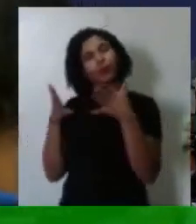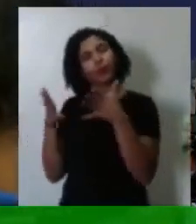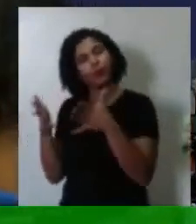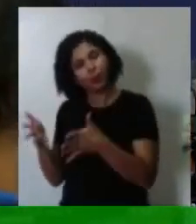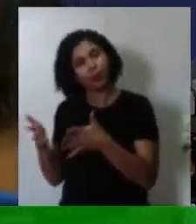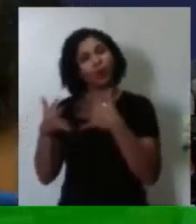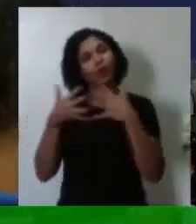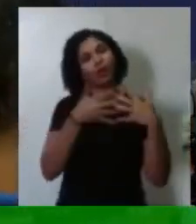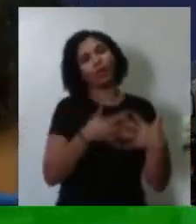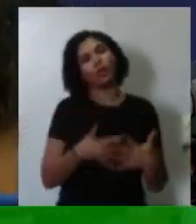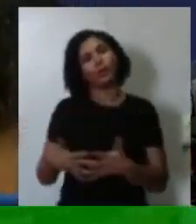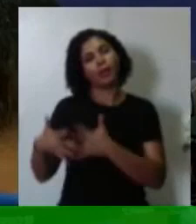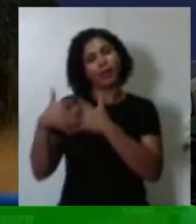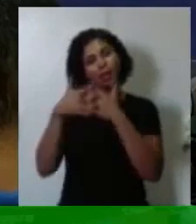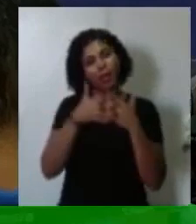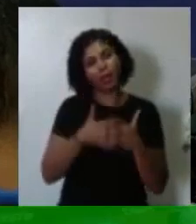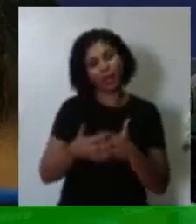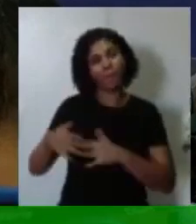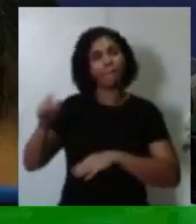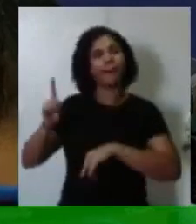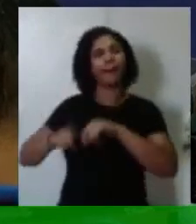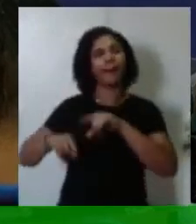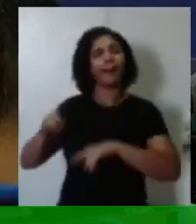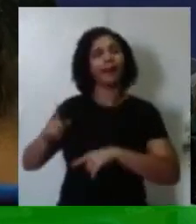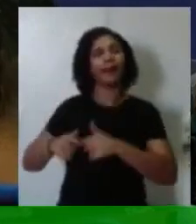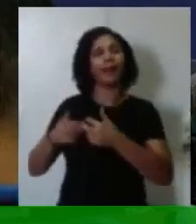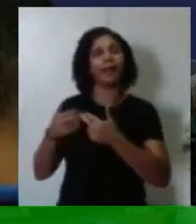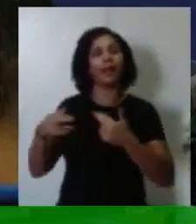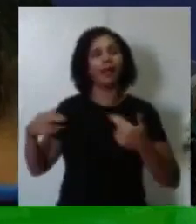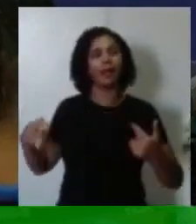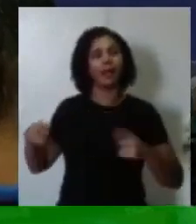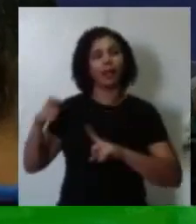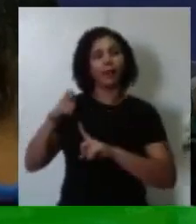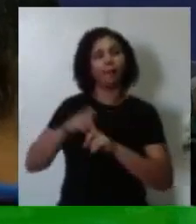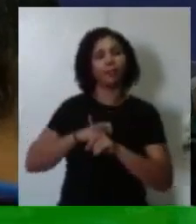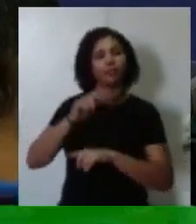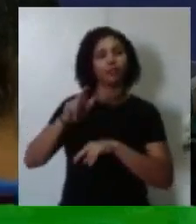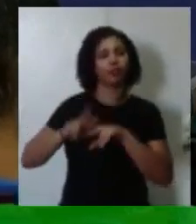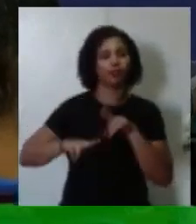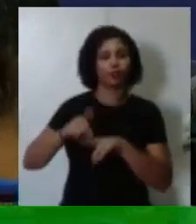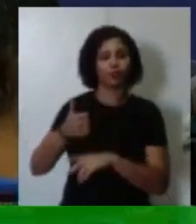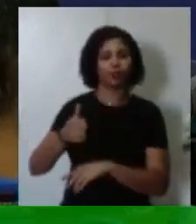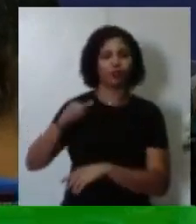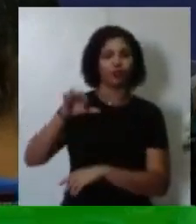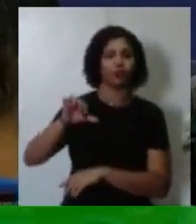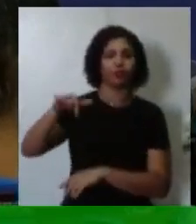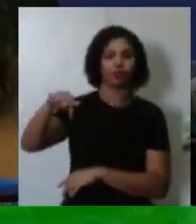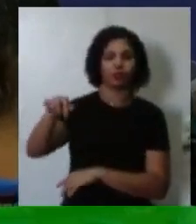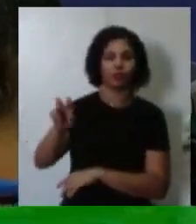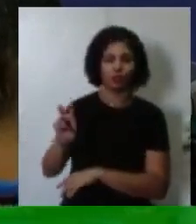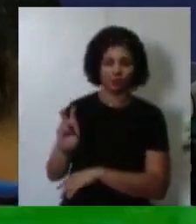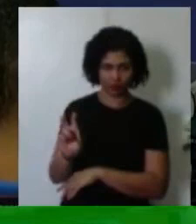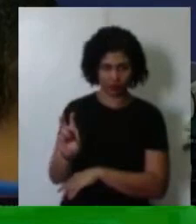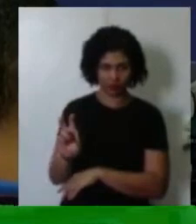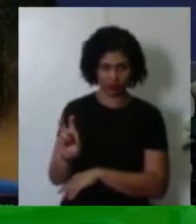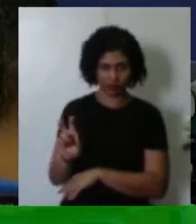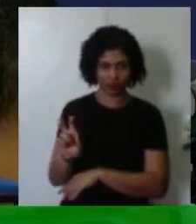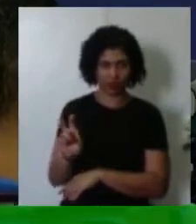caminhão está chegando com equipamentos no mês de junho de 1975. 48